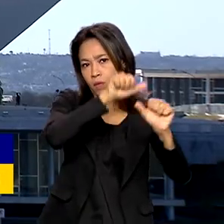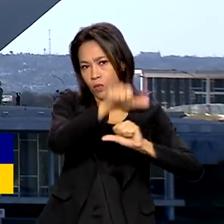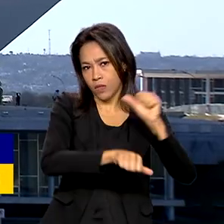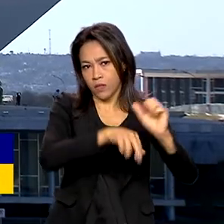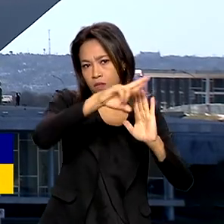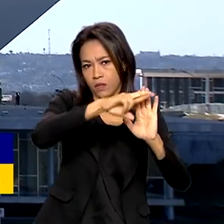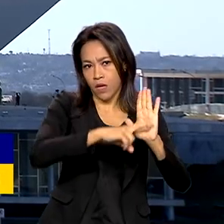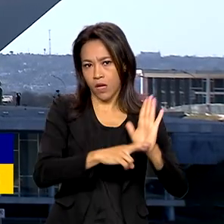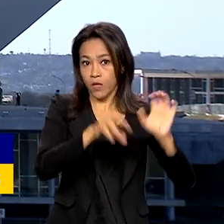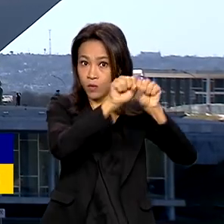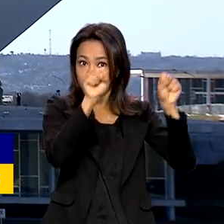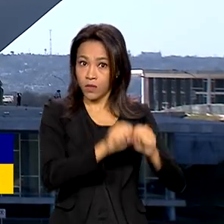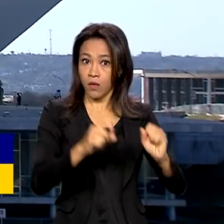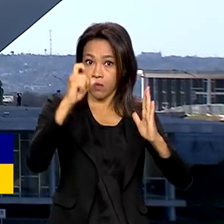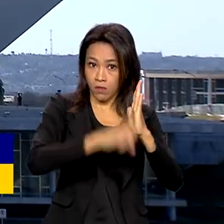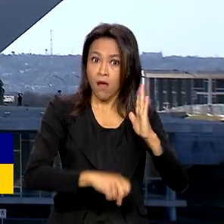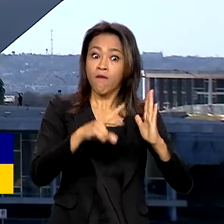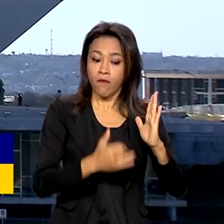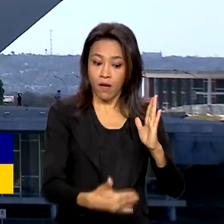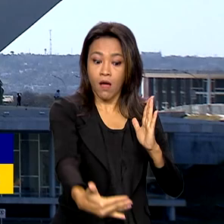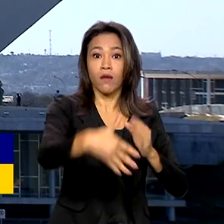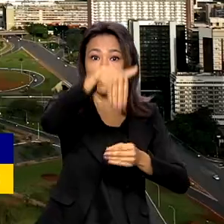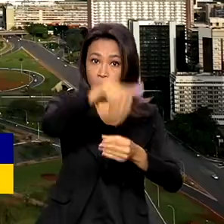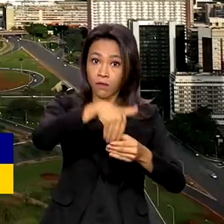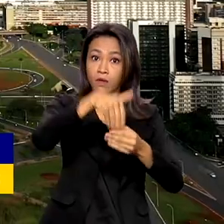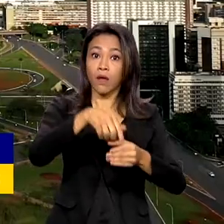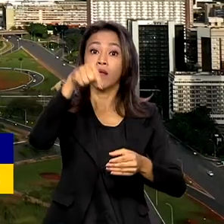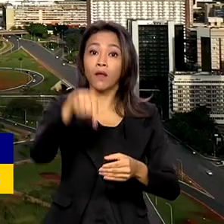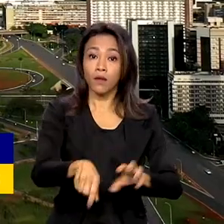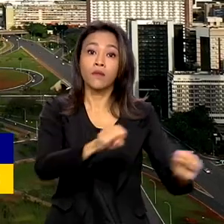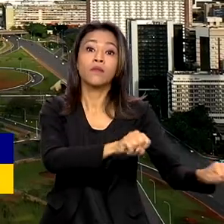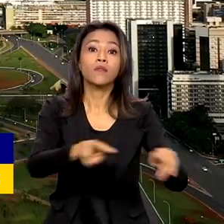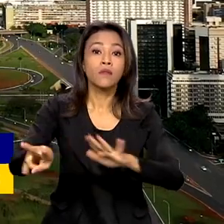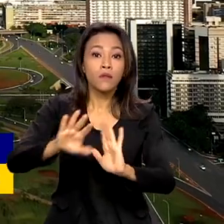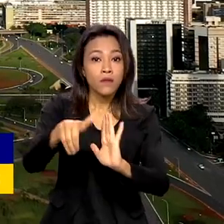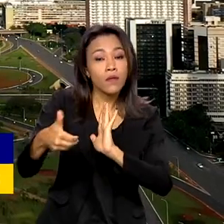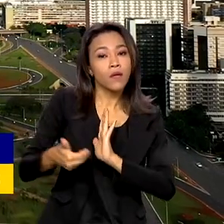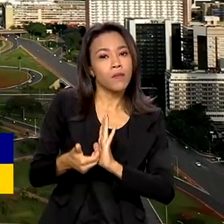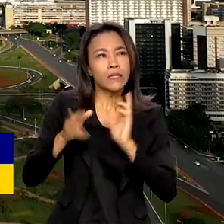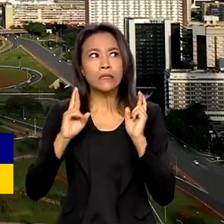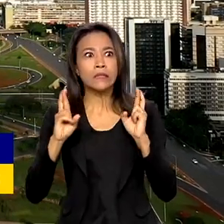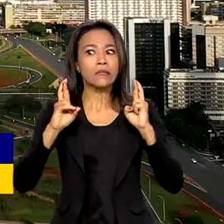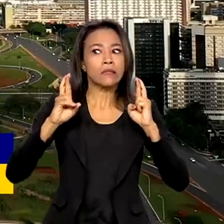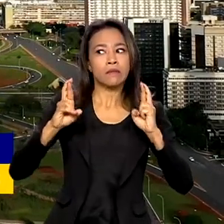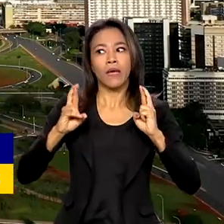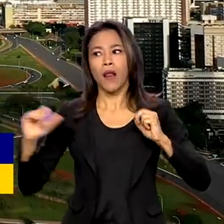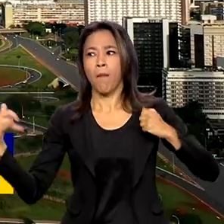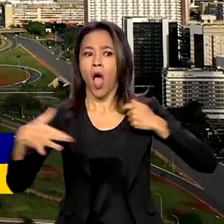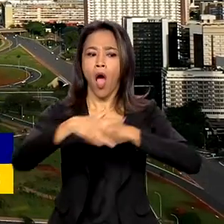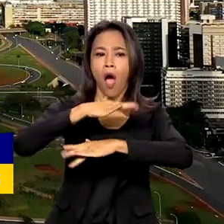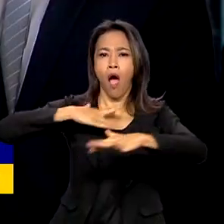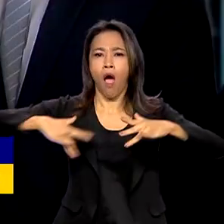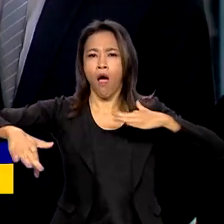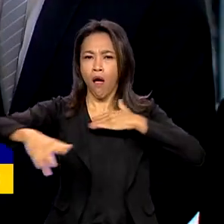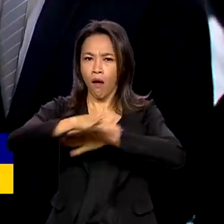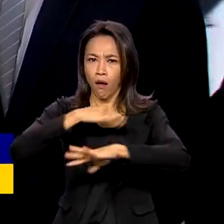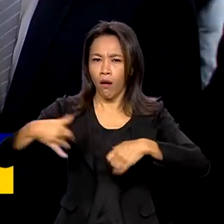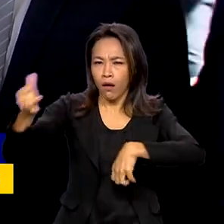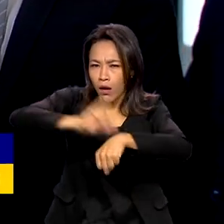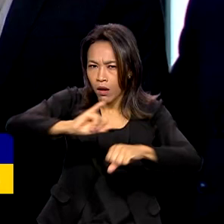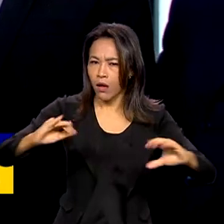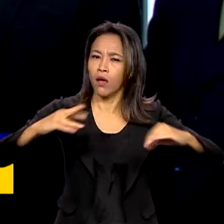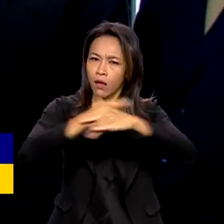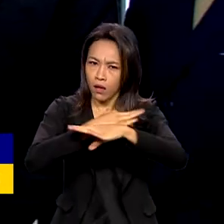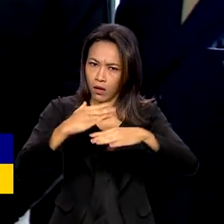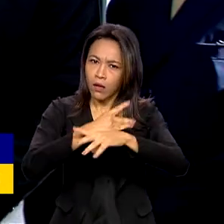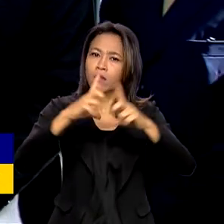ser votada na Câmara dos Deputados esta semana. E a expectativa da votação tem movimentado a capital. Nesta quarta